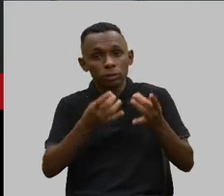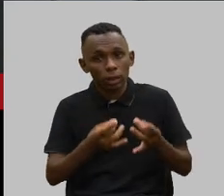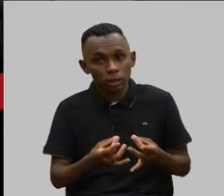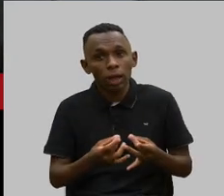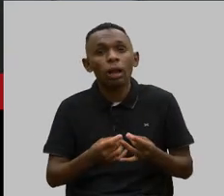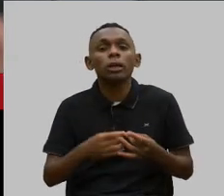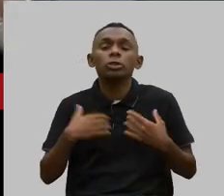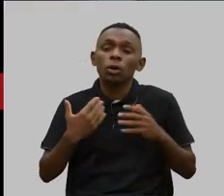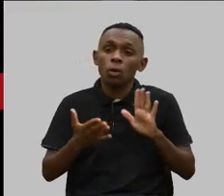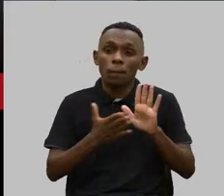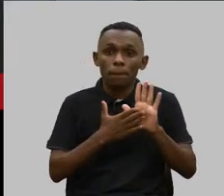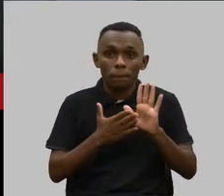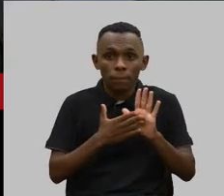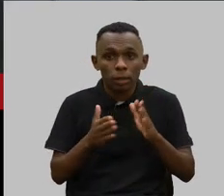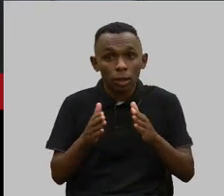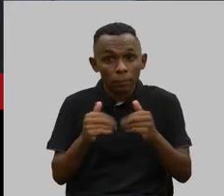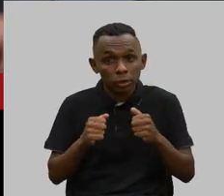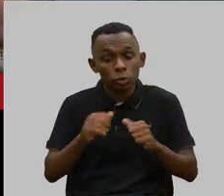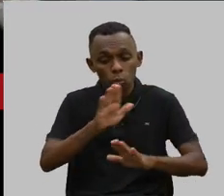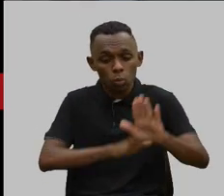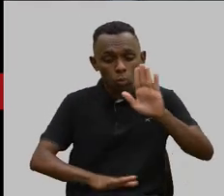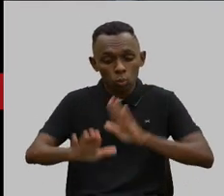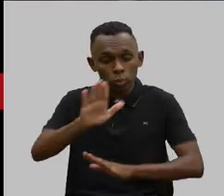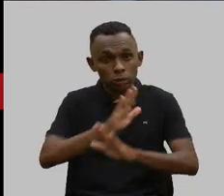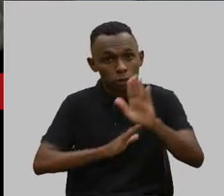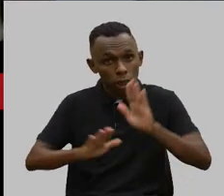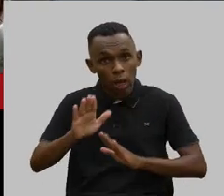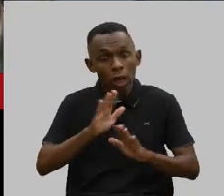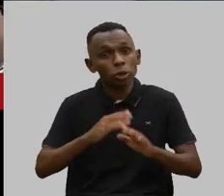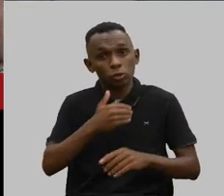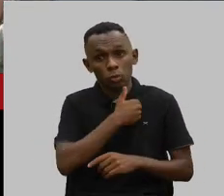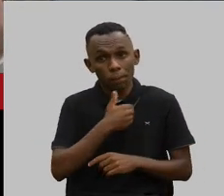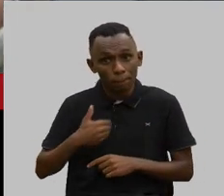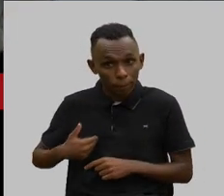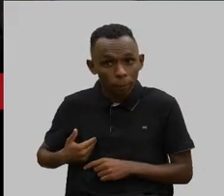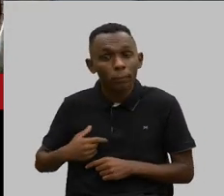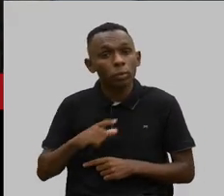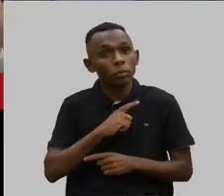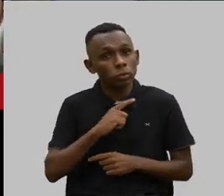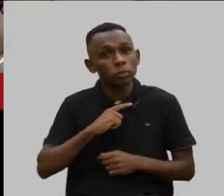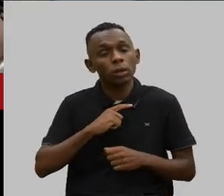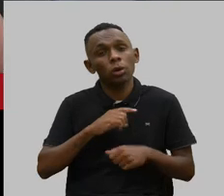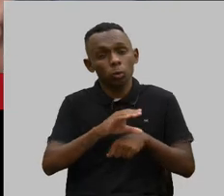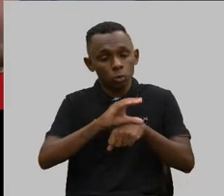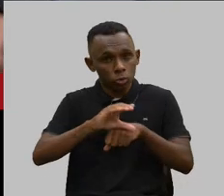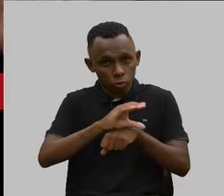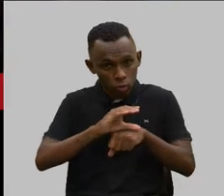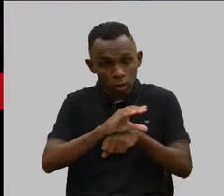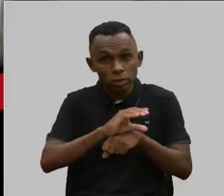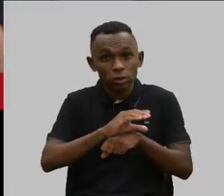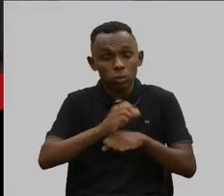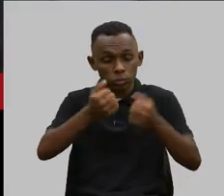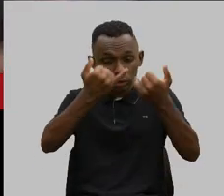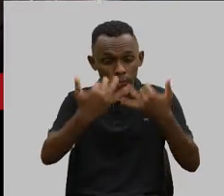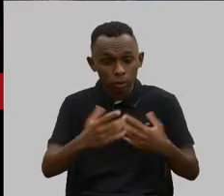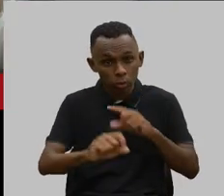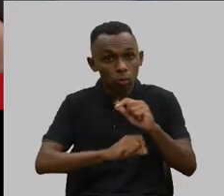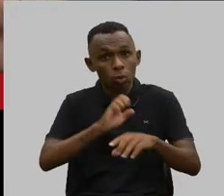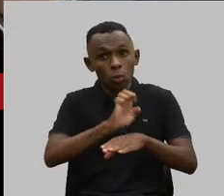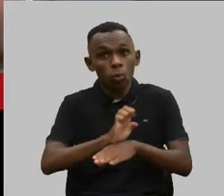do cuidado que o poder público tem, porque a Constituição fala claramente lá no artigo 5º, em 632, o Estado